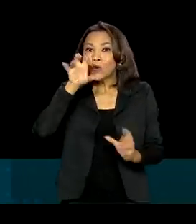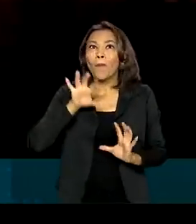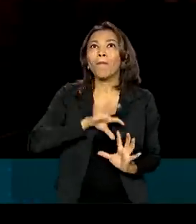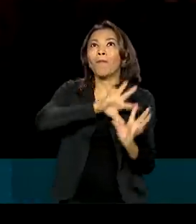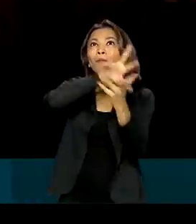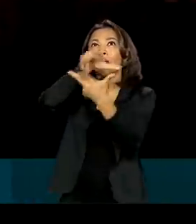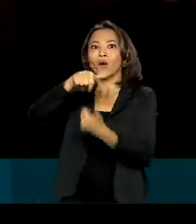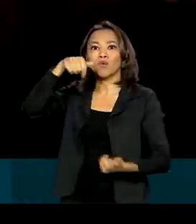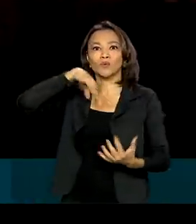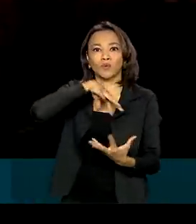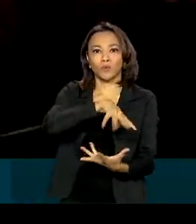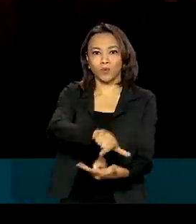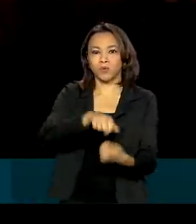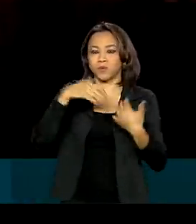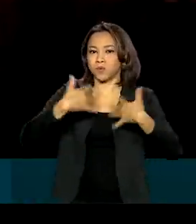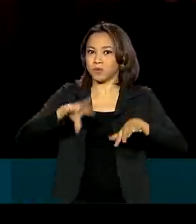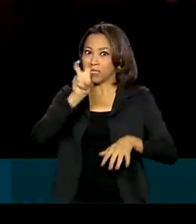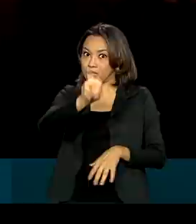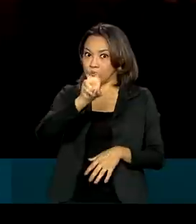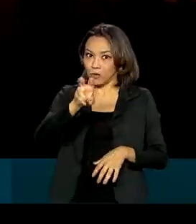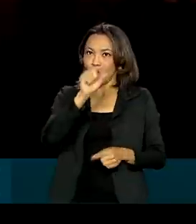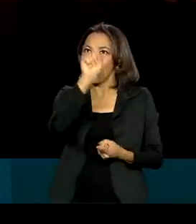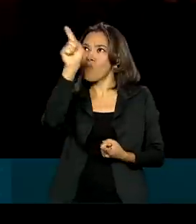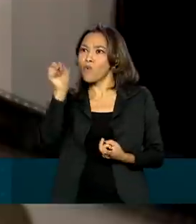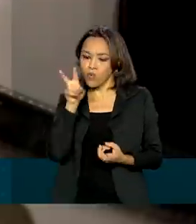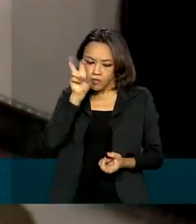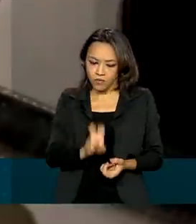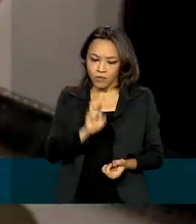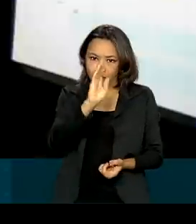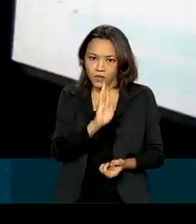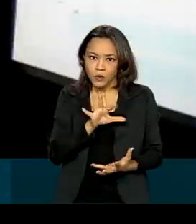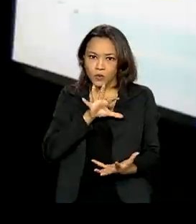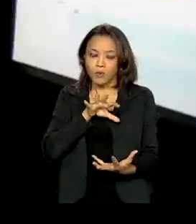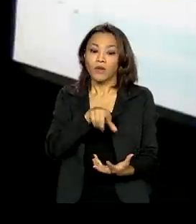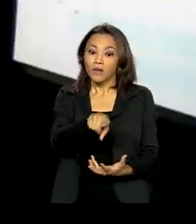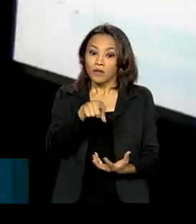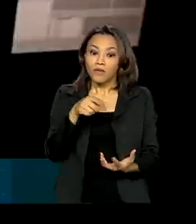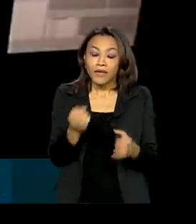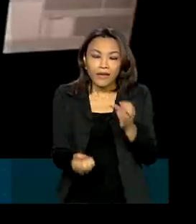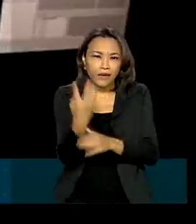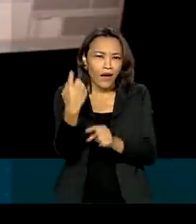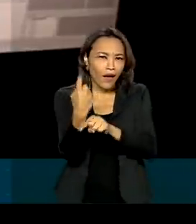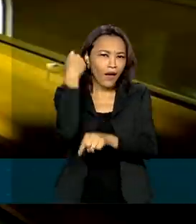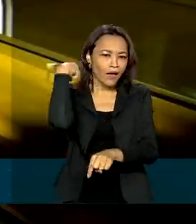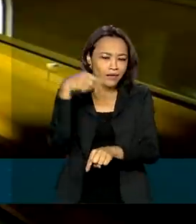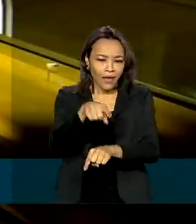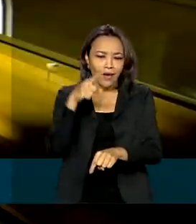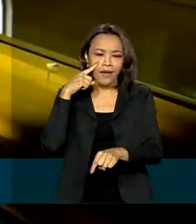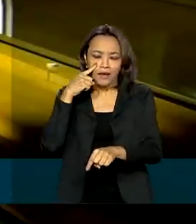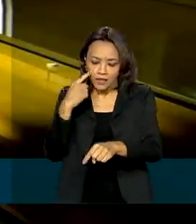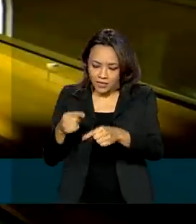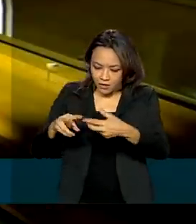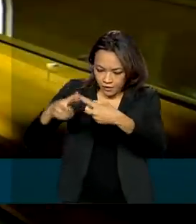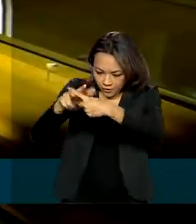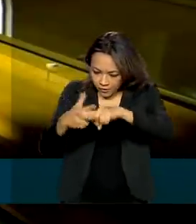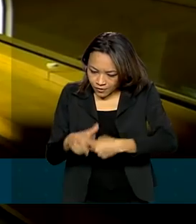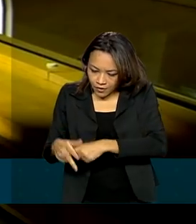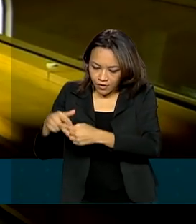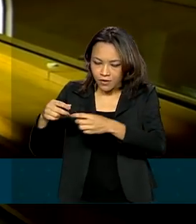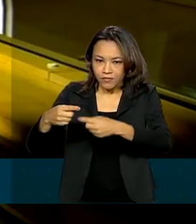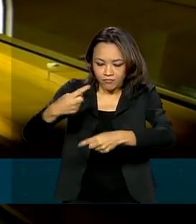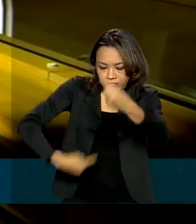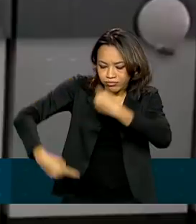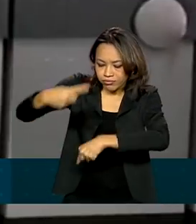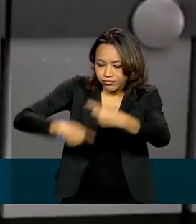Além de preservar filmes desde que o cinema foi inventado, tem o papel de restaurar obras e divulgar o